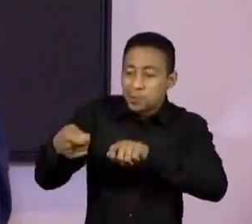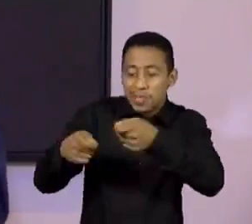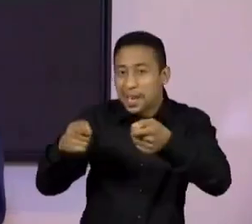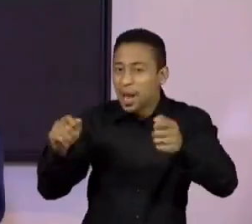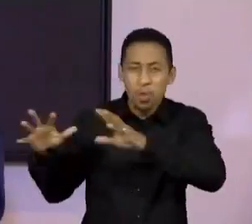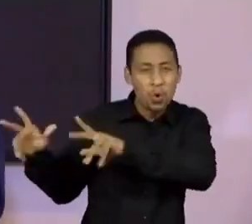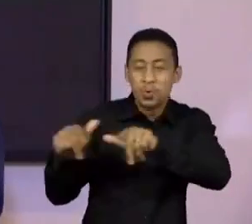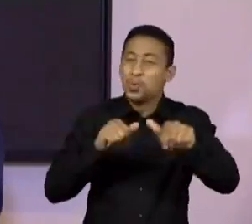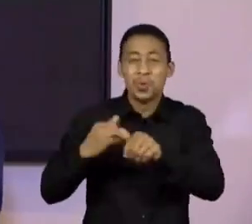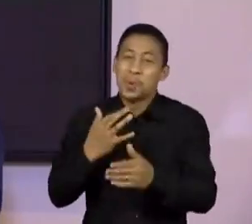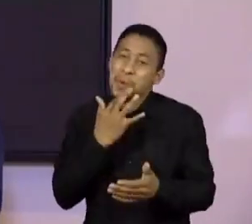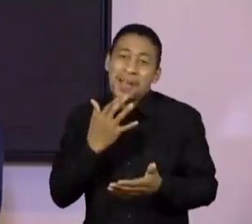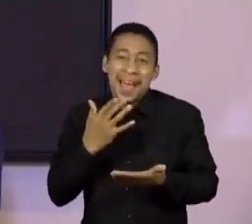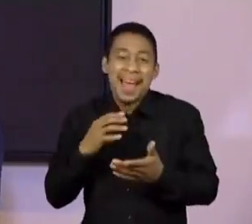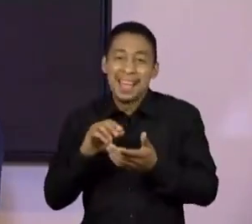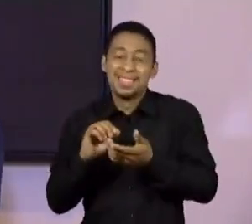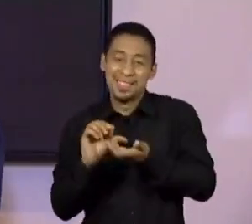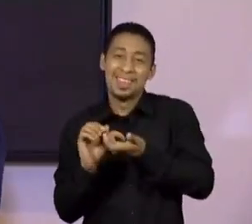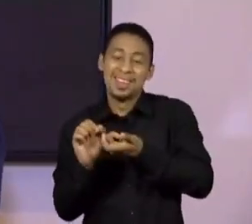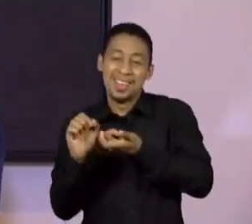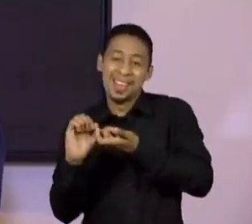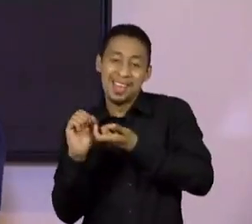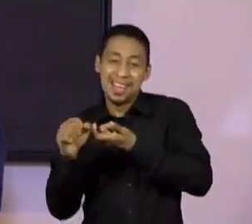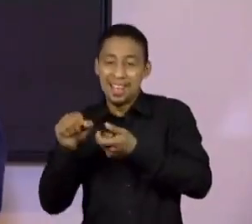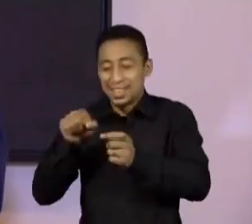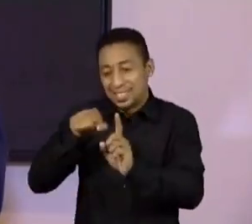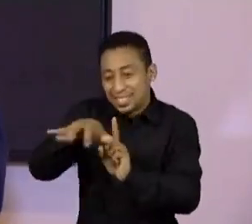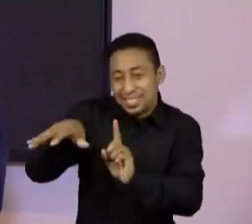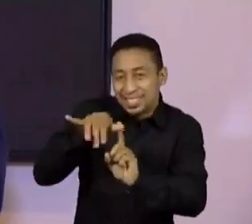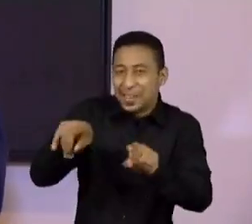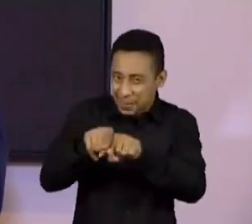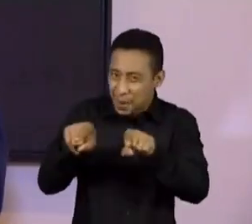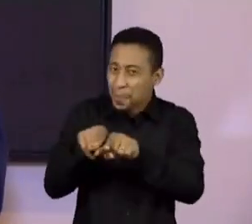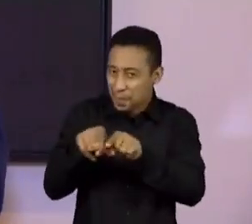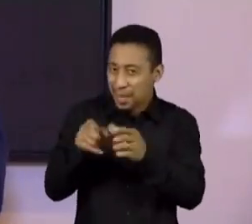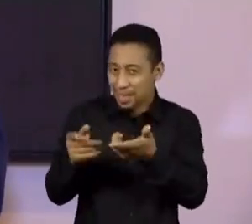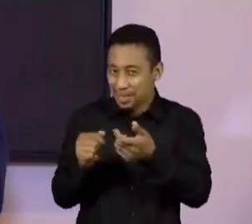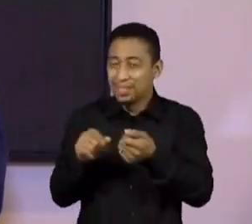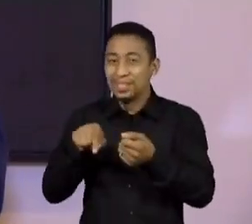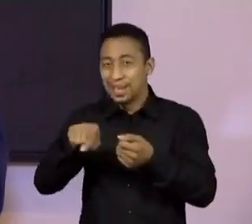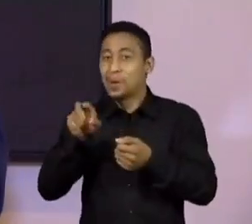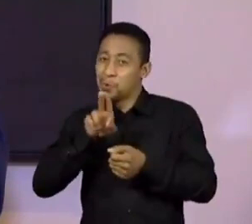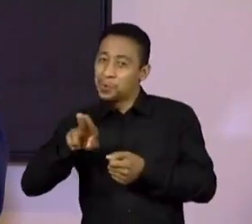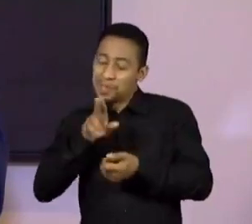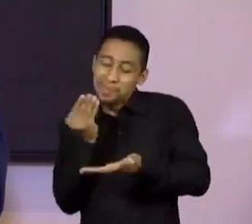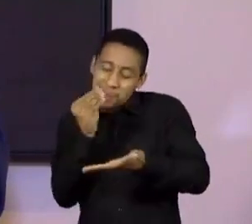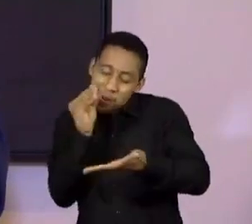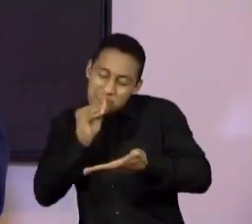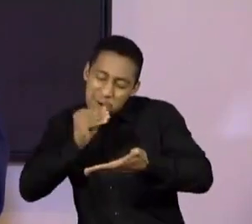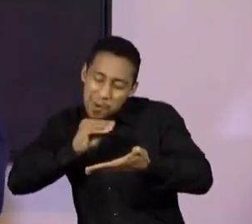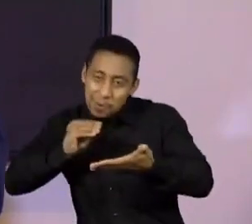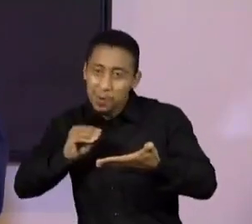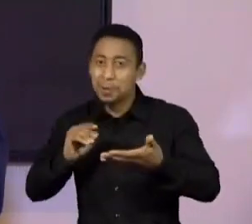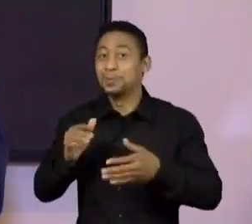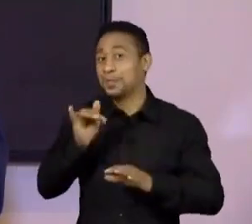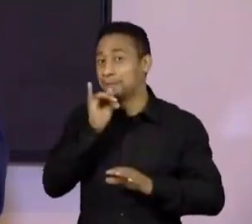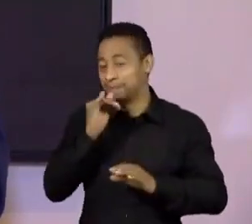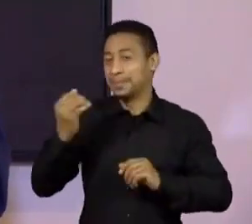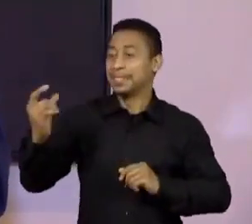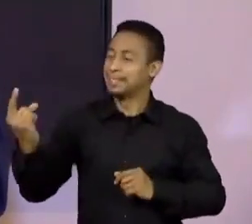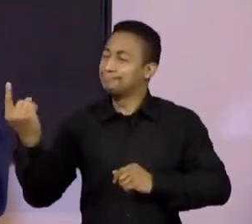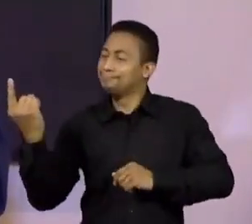umas gírias... incrementada é uma gíria que usava muito naquela época... falou, tá incrementada... tá bom... aí eu falei, desfila a vila